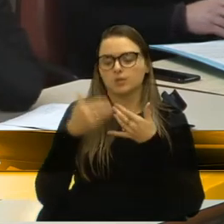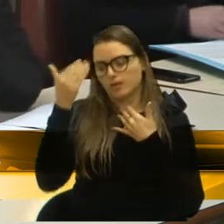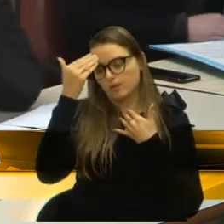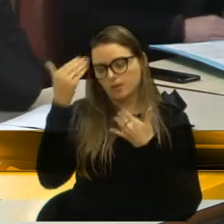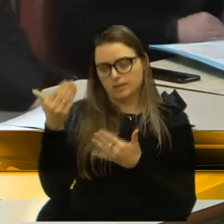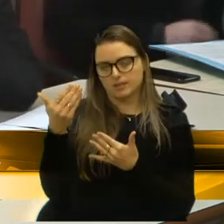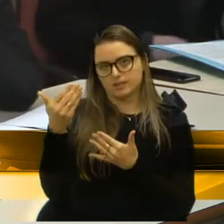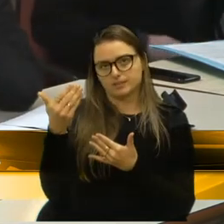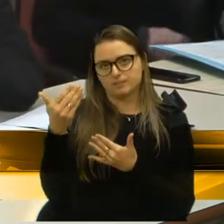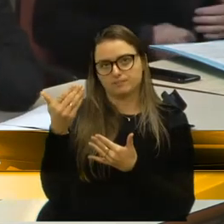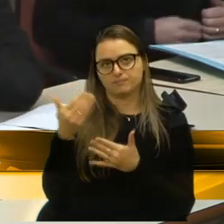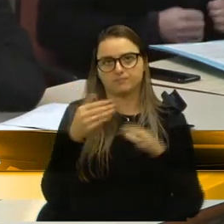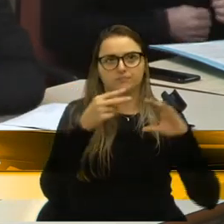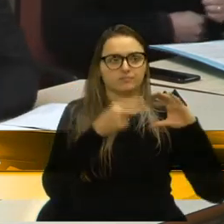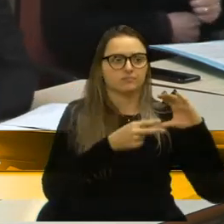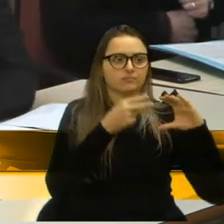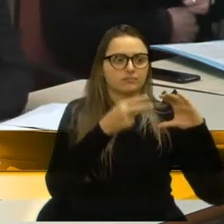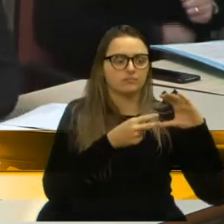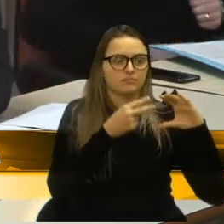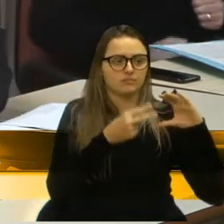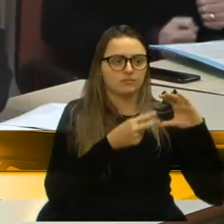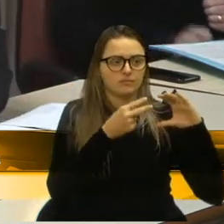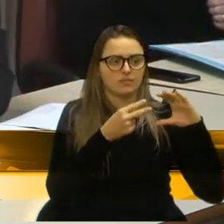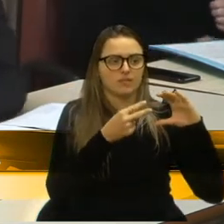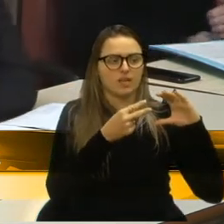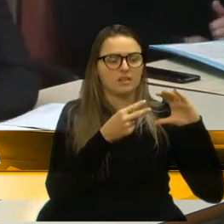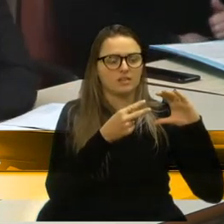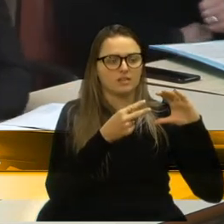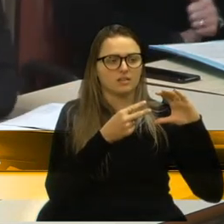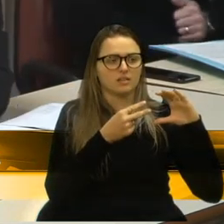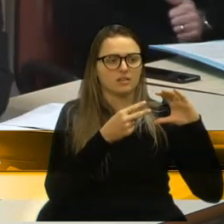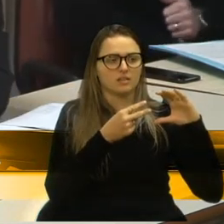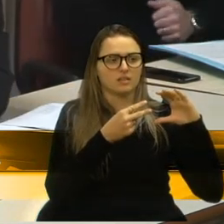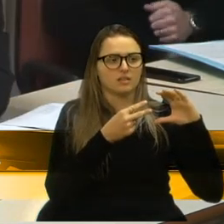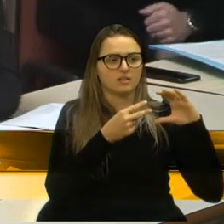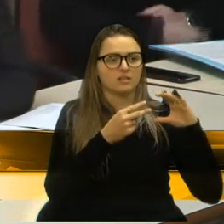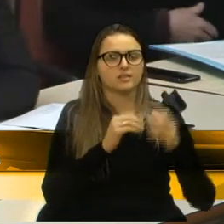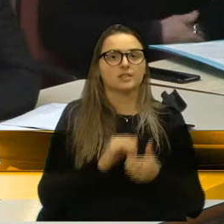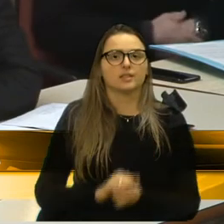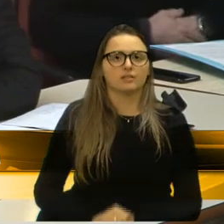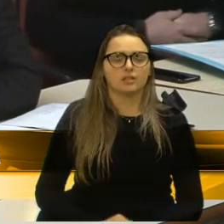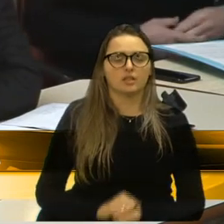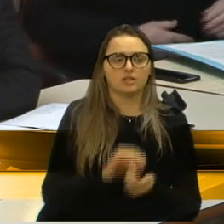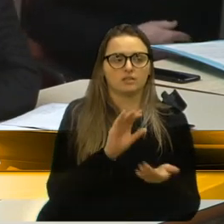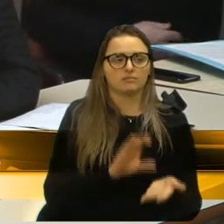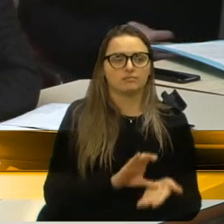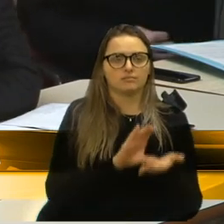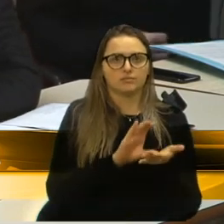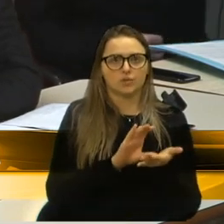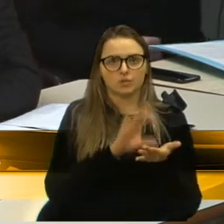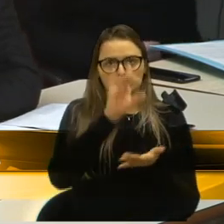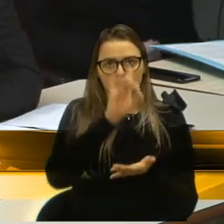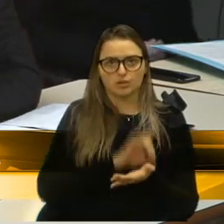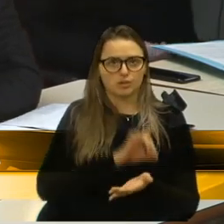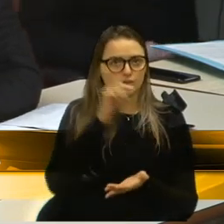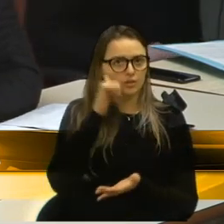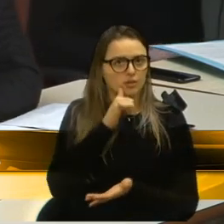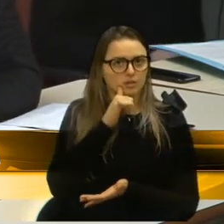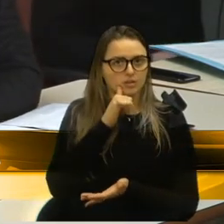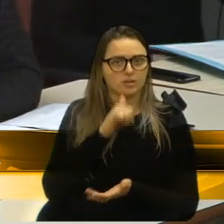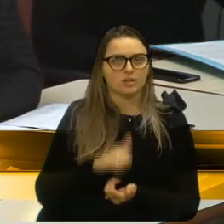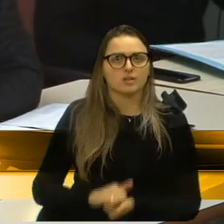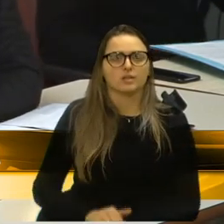a Câmara Municipal aqui de Caxias do Sul, ao Conselho Municipal dos Direitos das Mulheres, a Prefeitura, enfim,